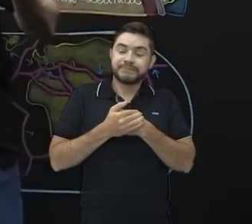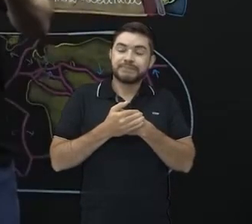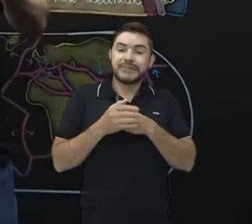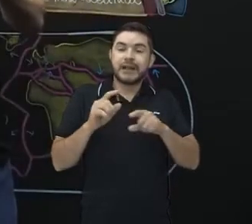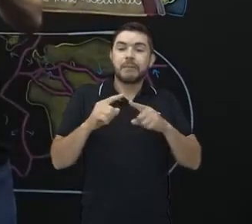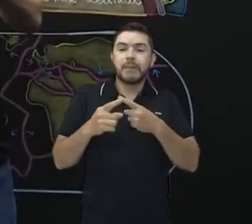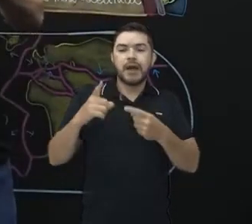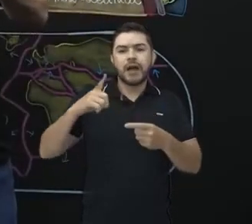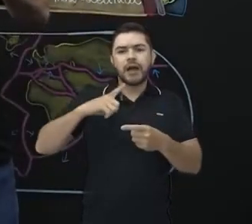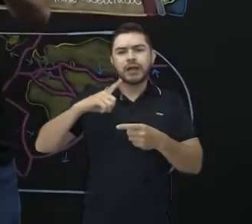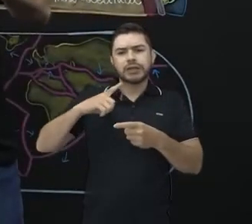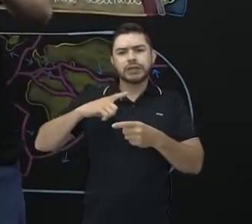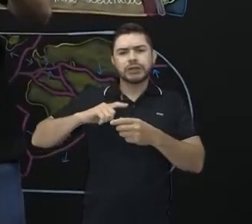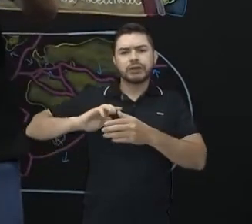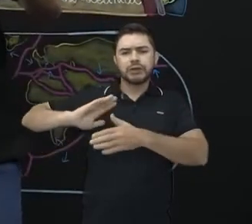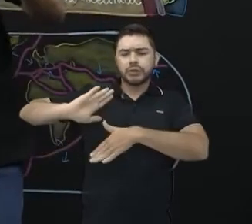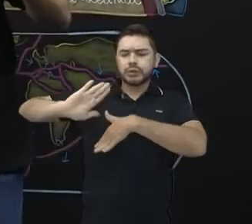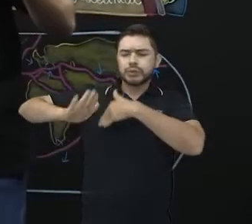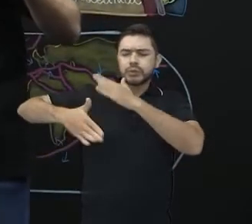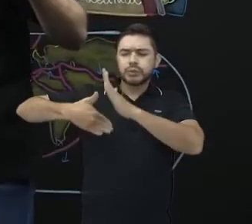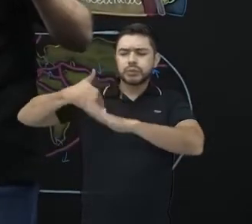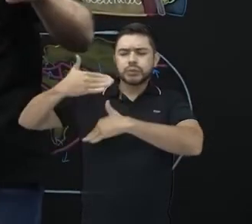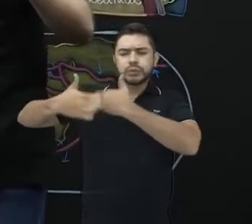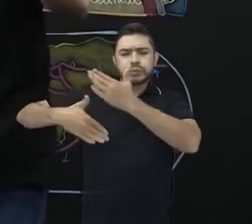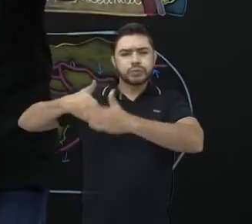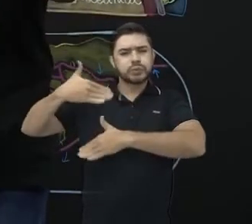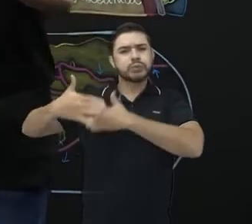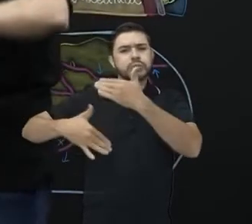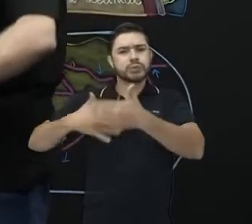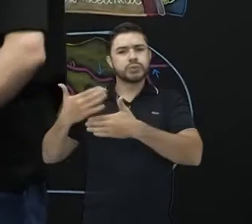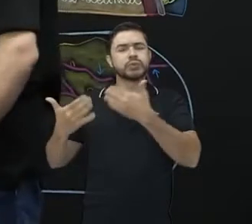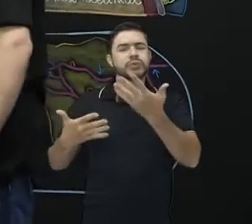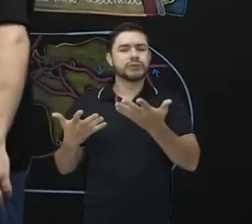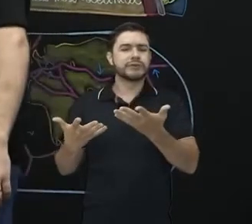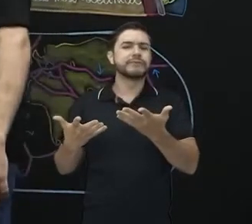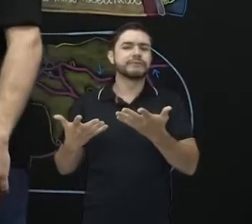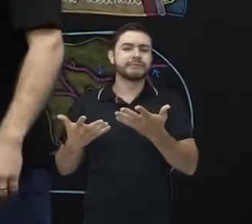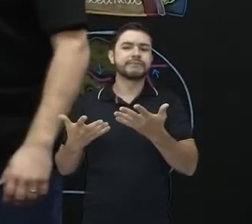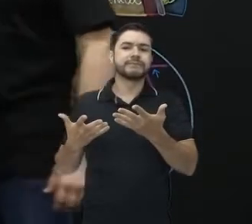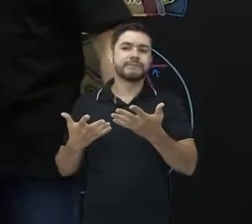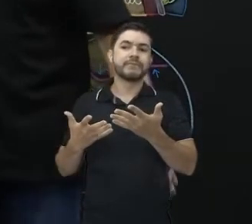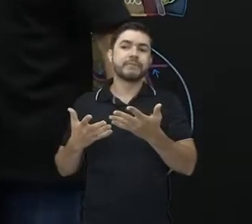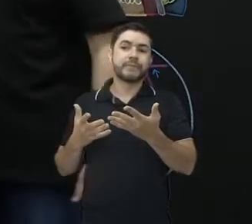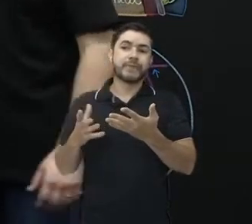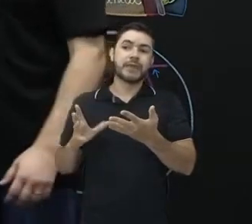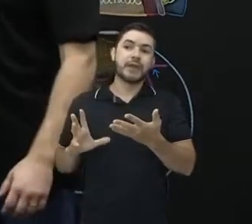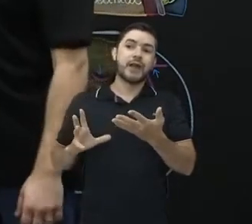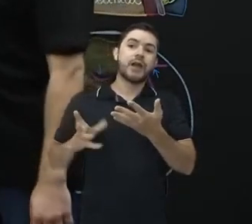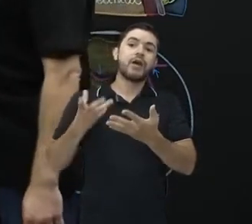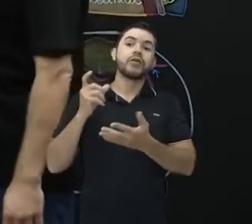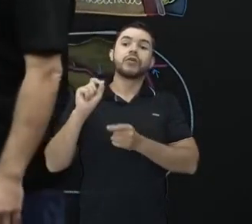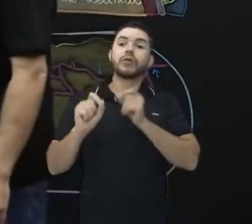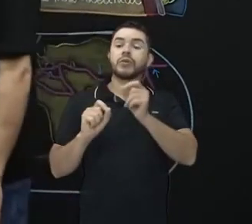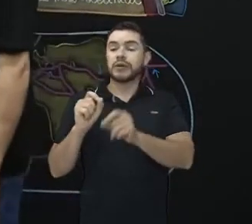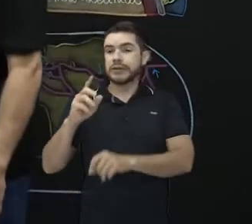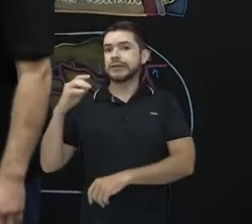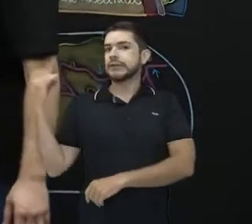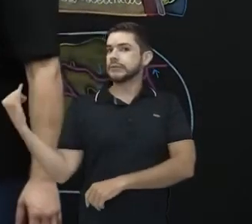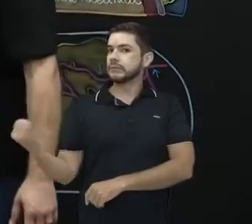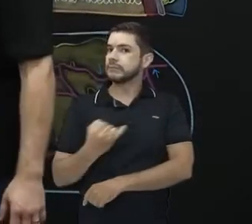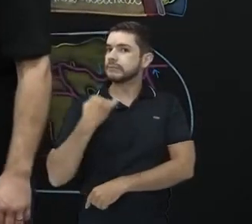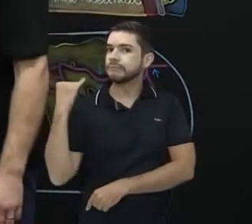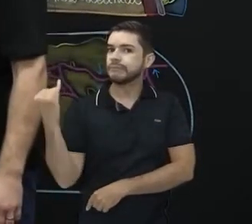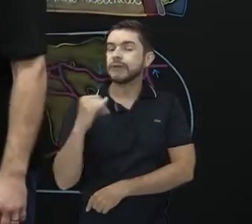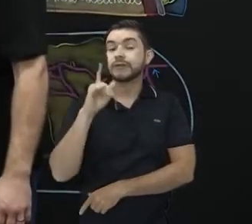físico dos fluidos, que nós chamamos de convecção, isso aqui acabou sendo bastante importante. Então,